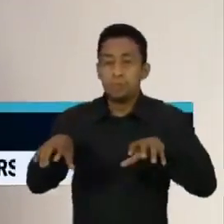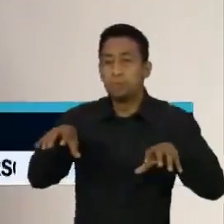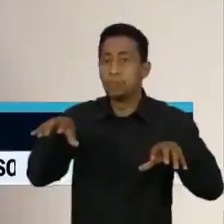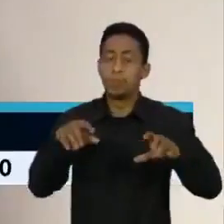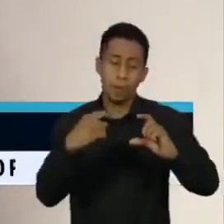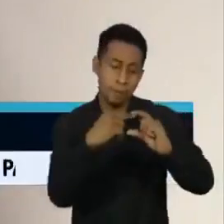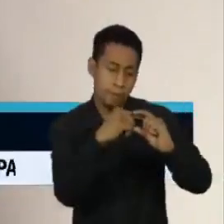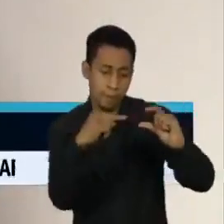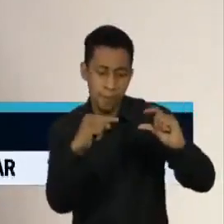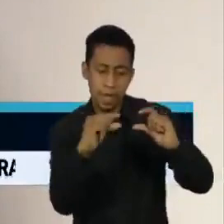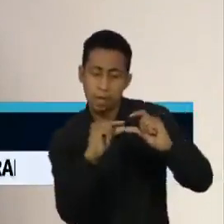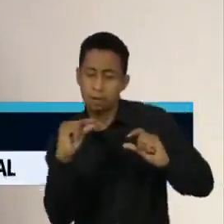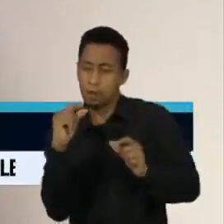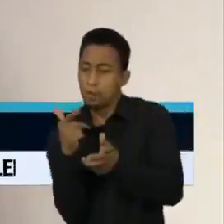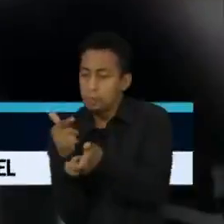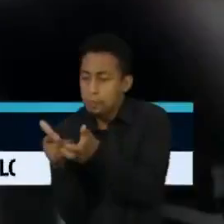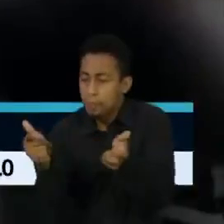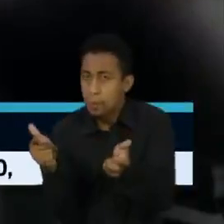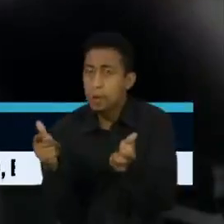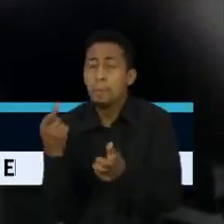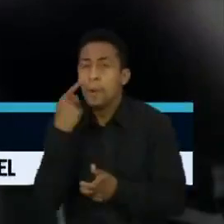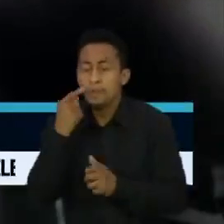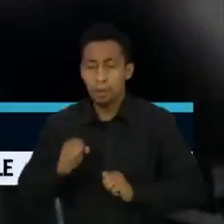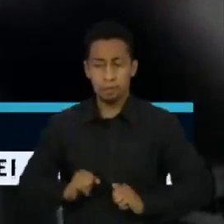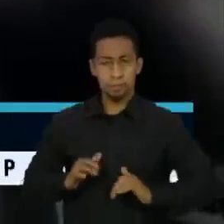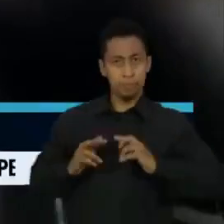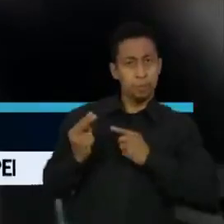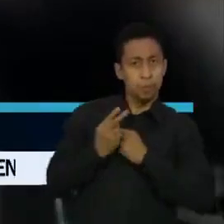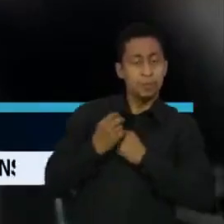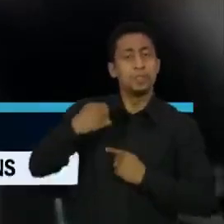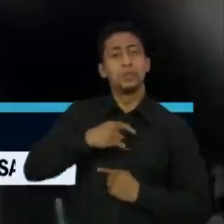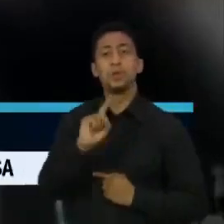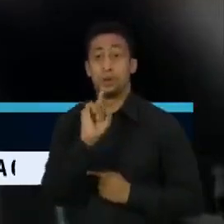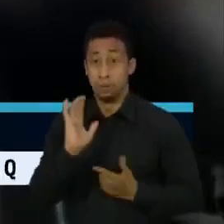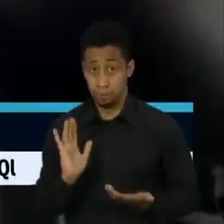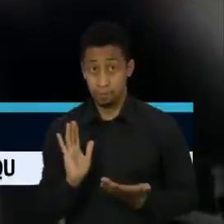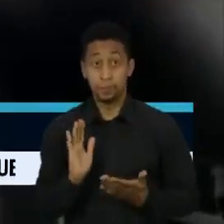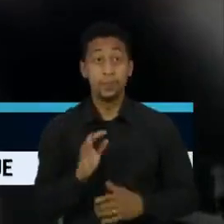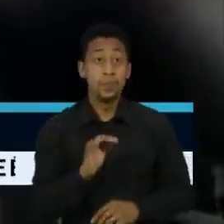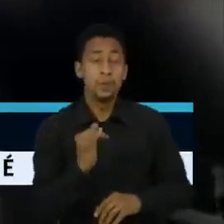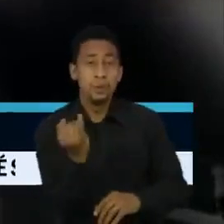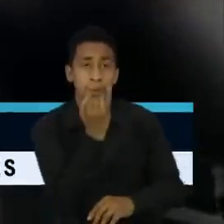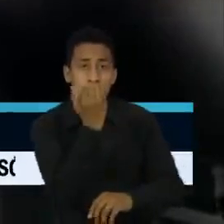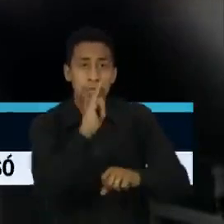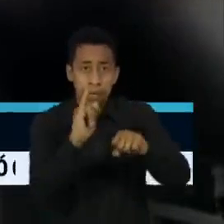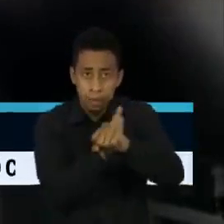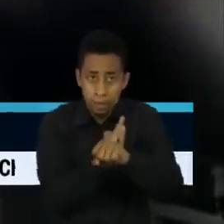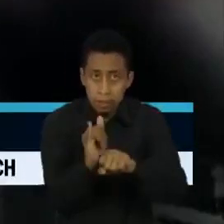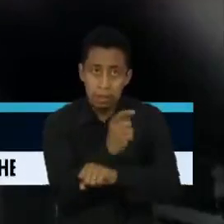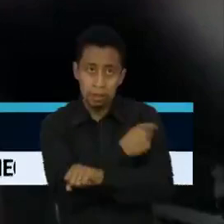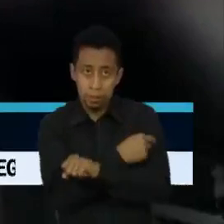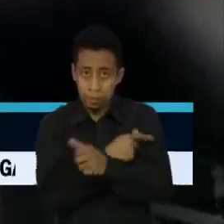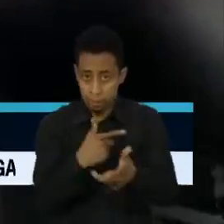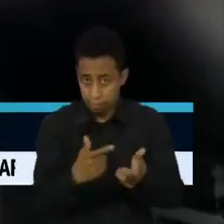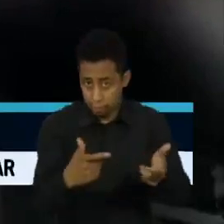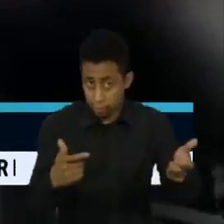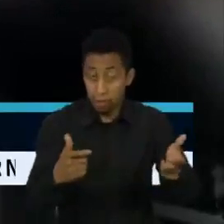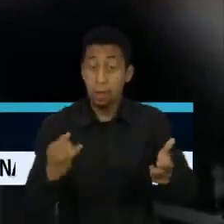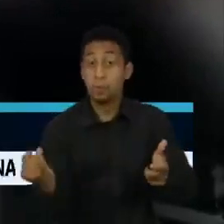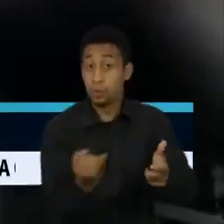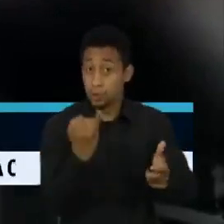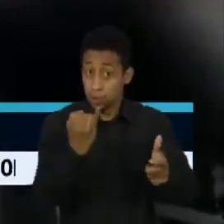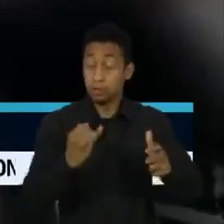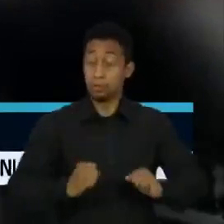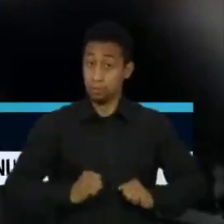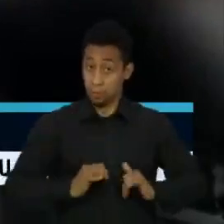dose ficará igualmente imunizado. O que é importante numa estratégia de vacinação? Garantir imunidade para as